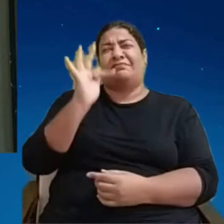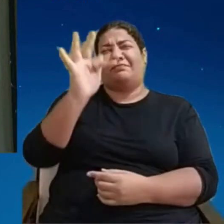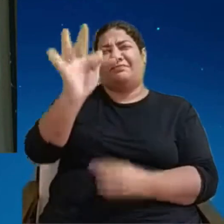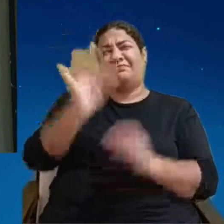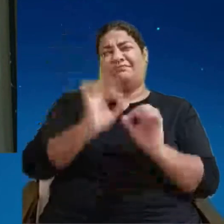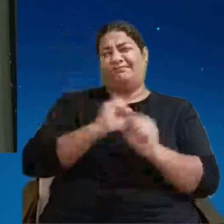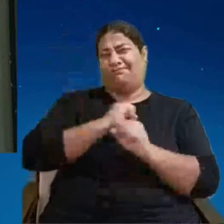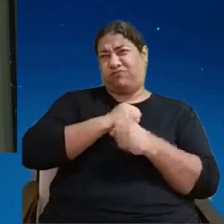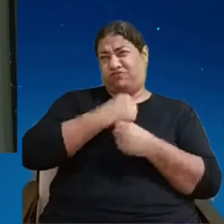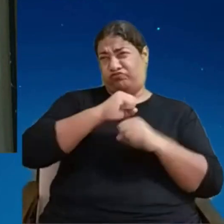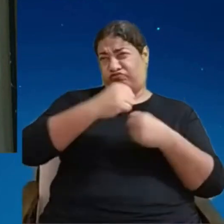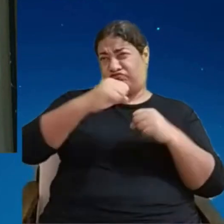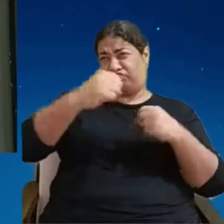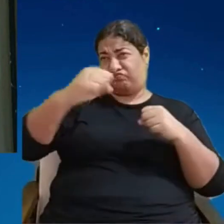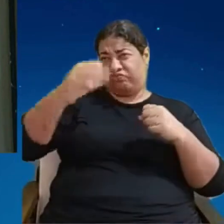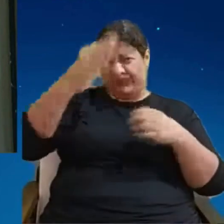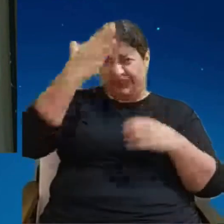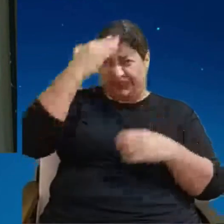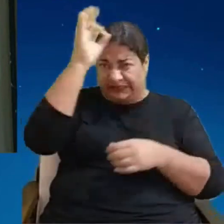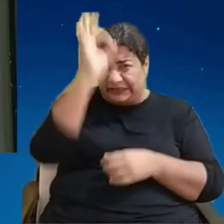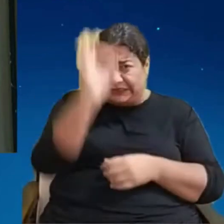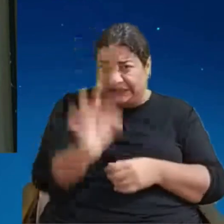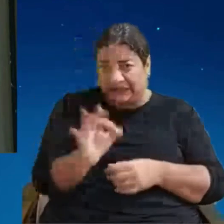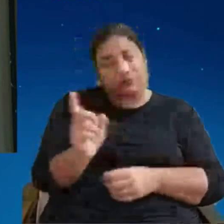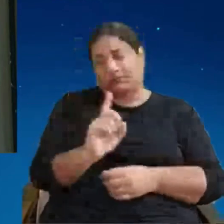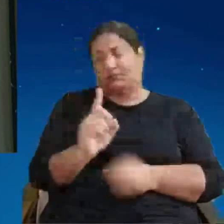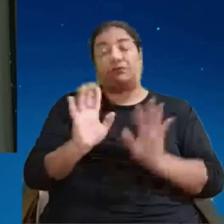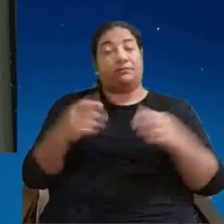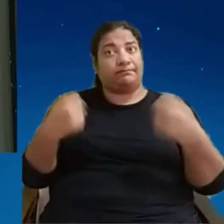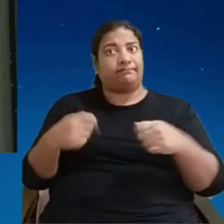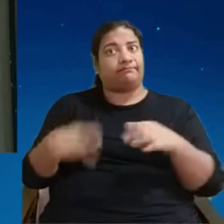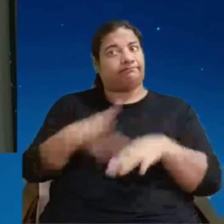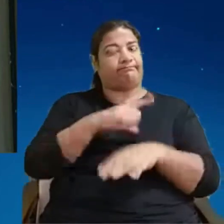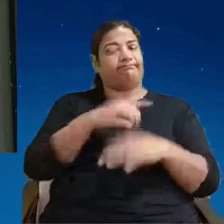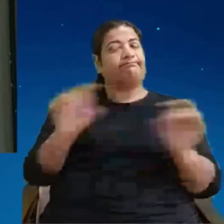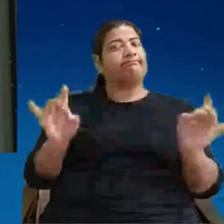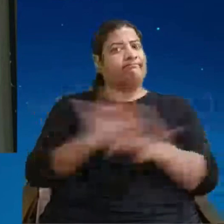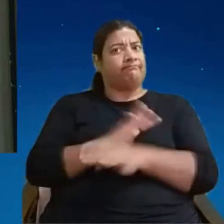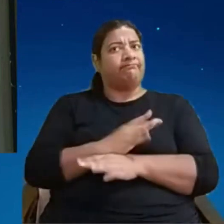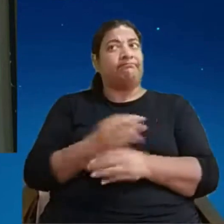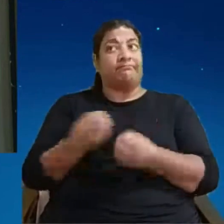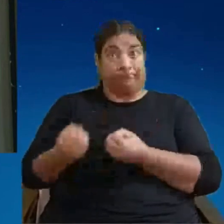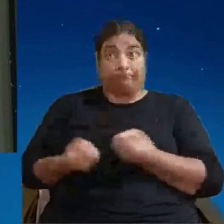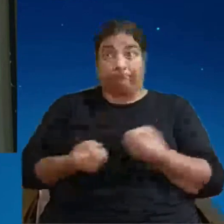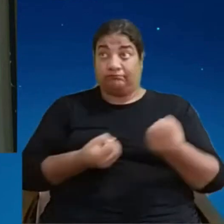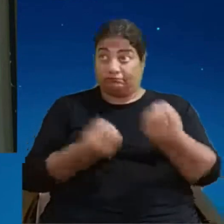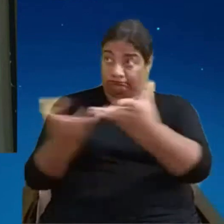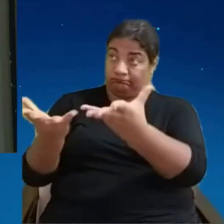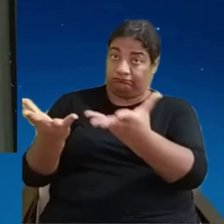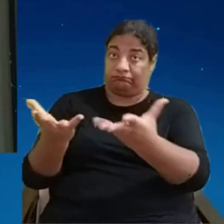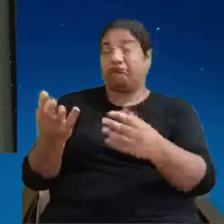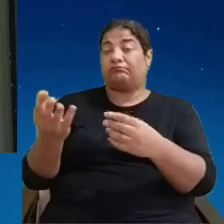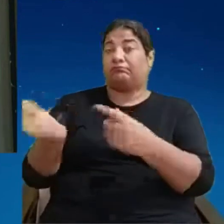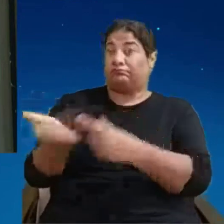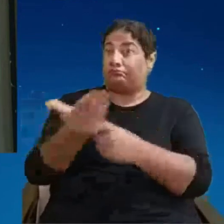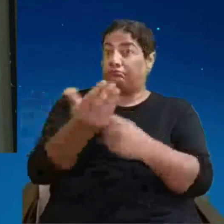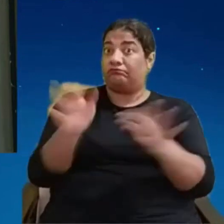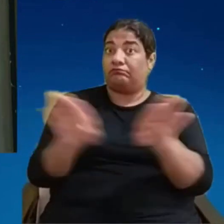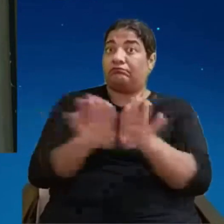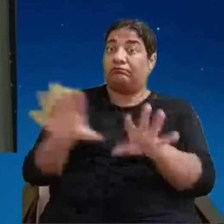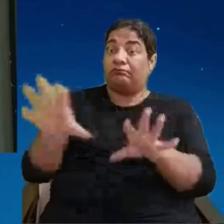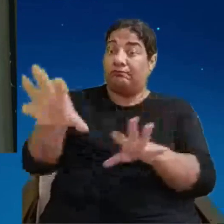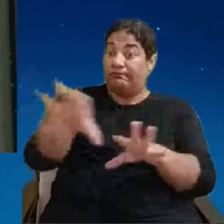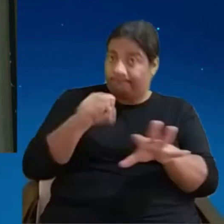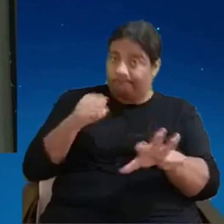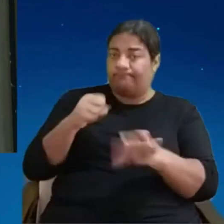mas tem que estar preparado para oferecer a tecnologia e capturar as aplicações eu sei que as tecnologias que eu falei para